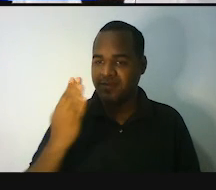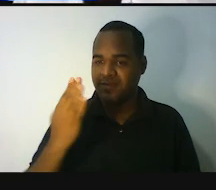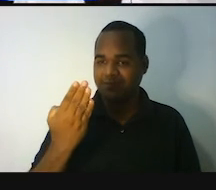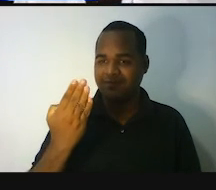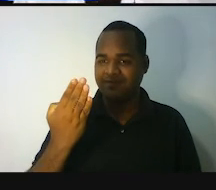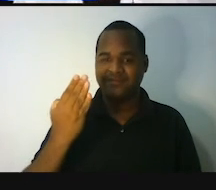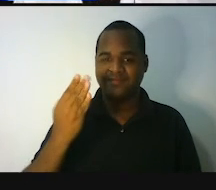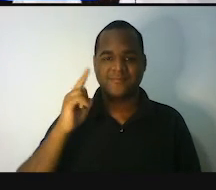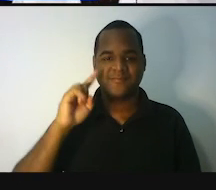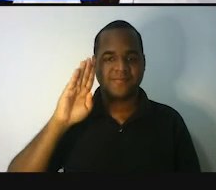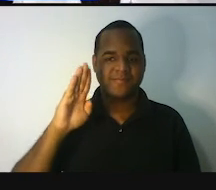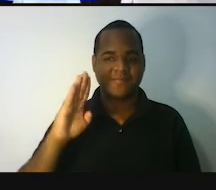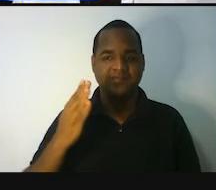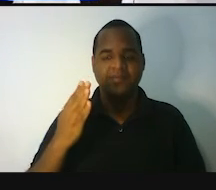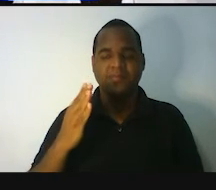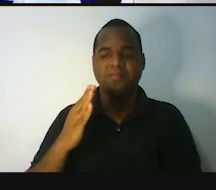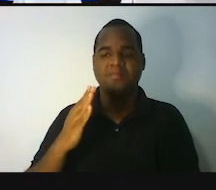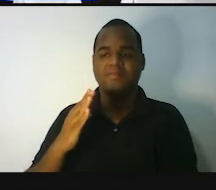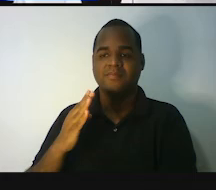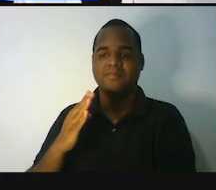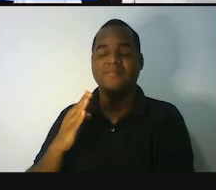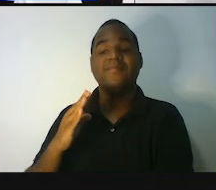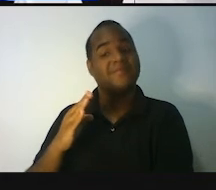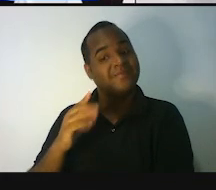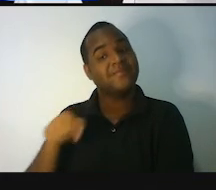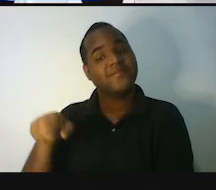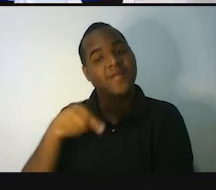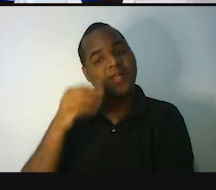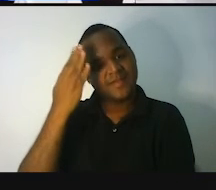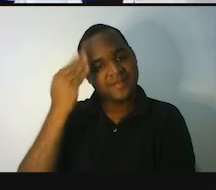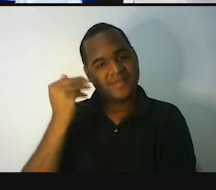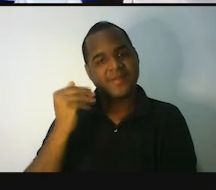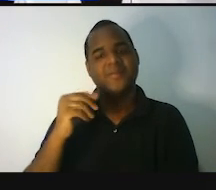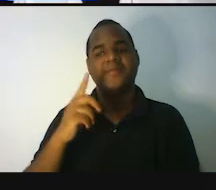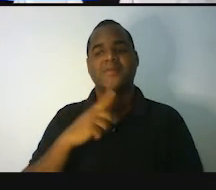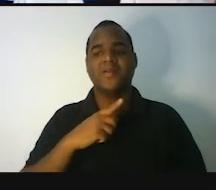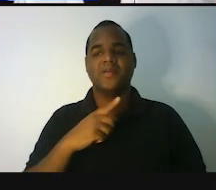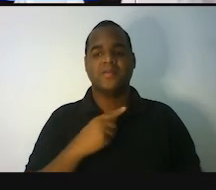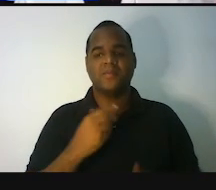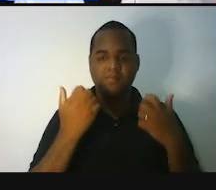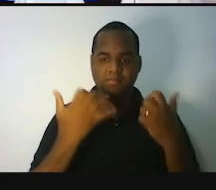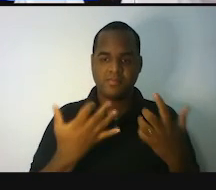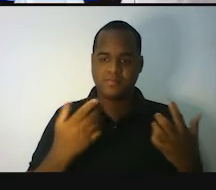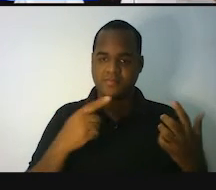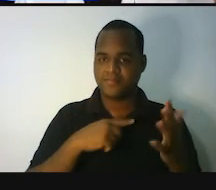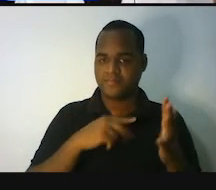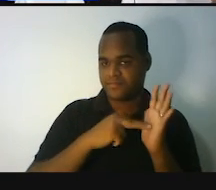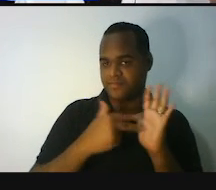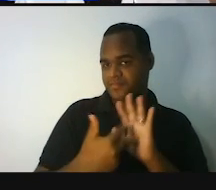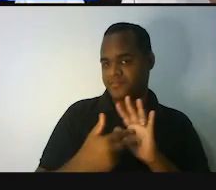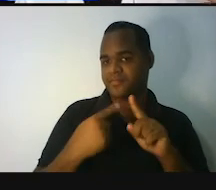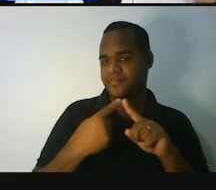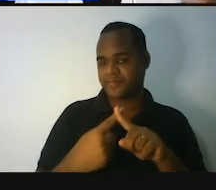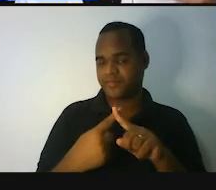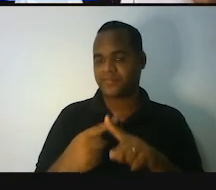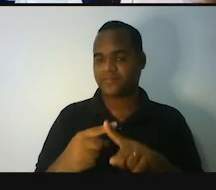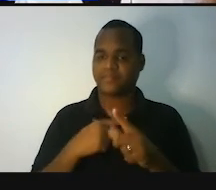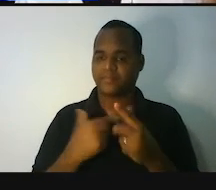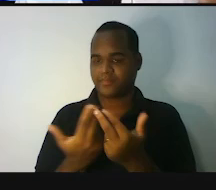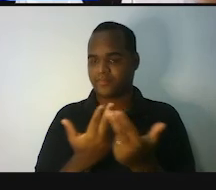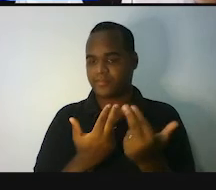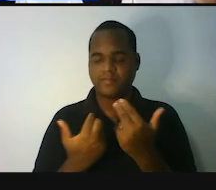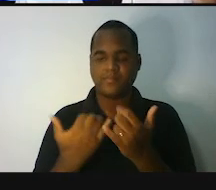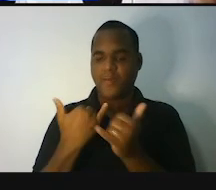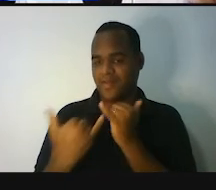de metros cúbicos, olha. Então, você já sabe que cúbico significa uma multiplicação de três